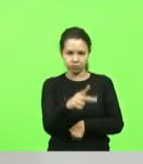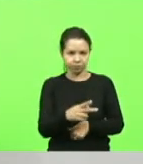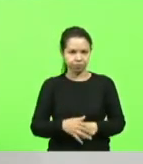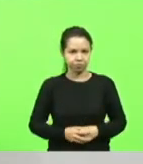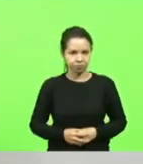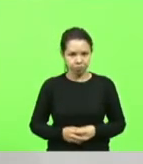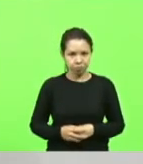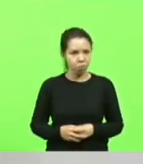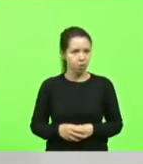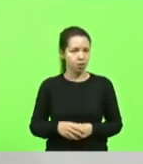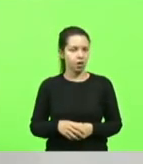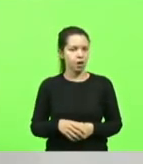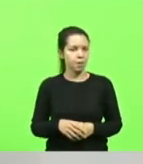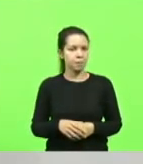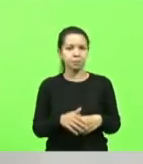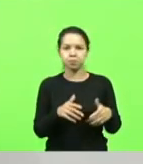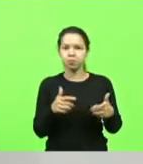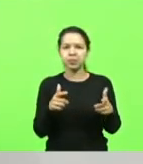momento algum.